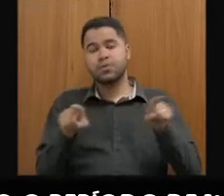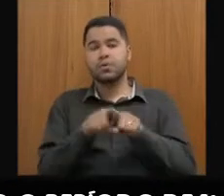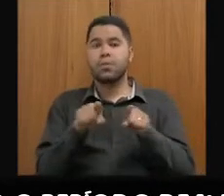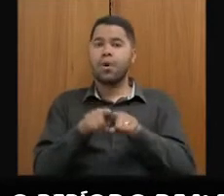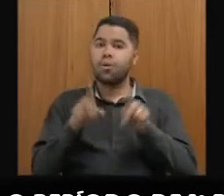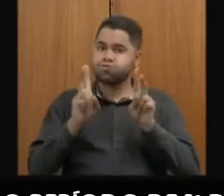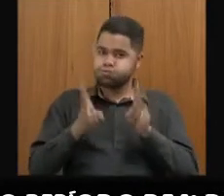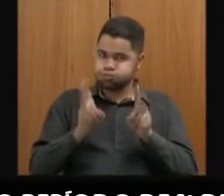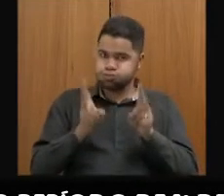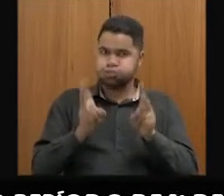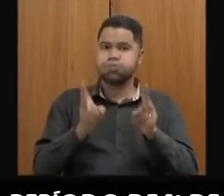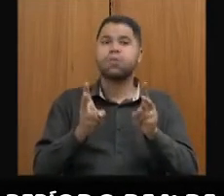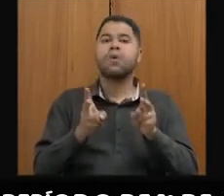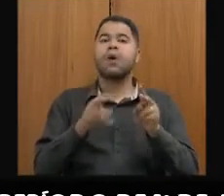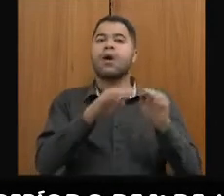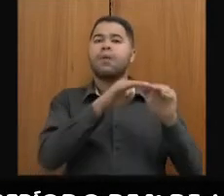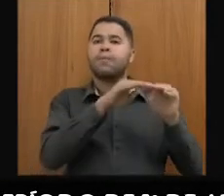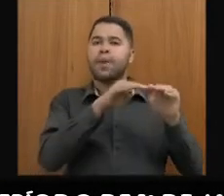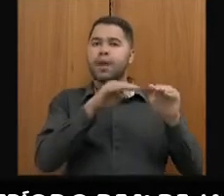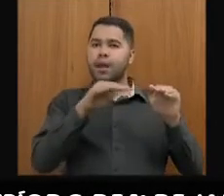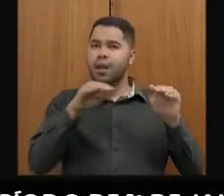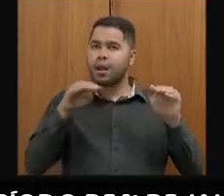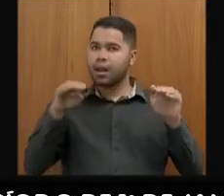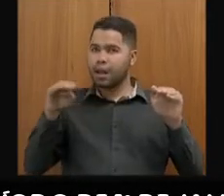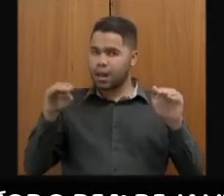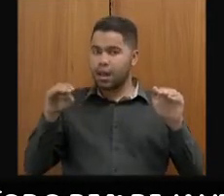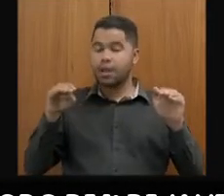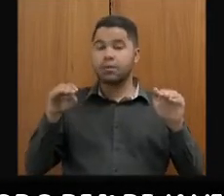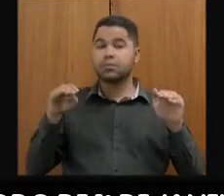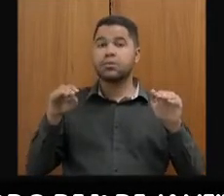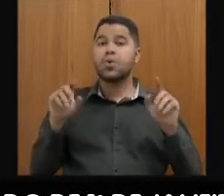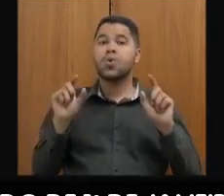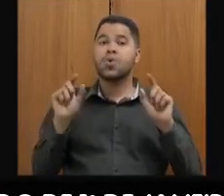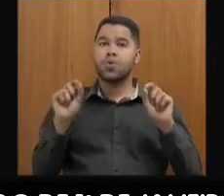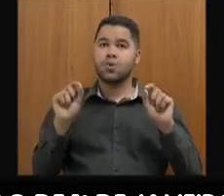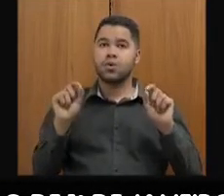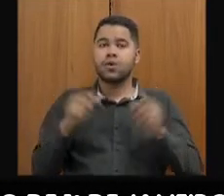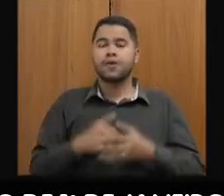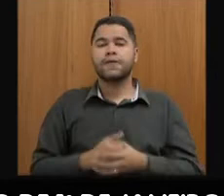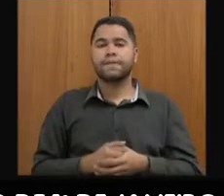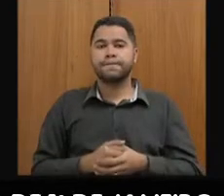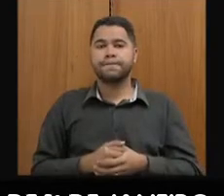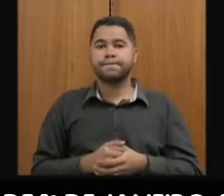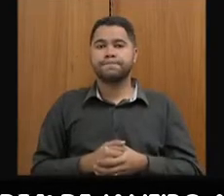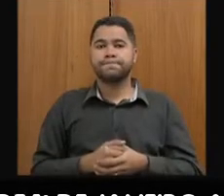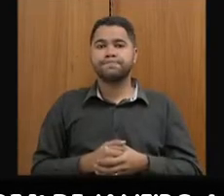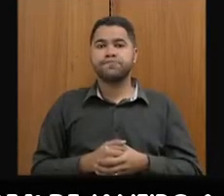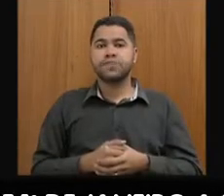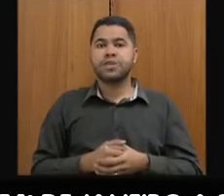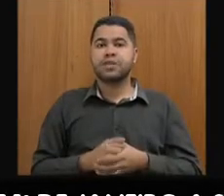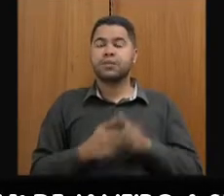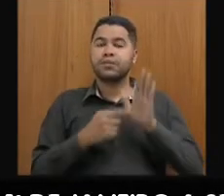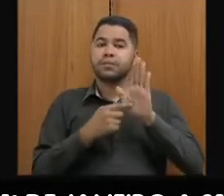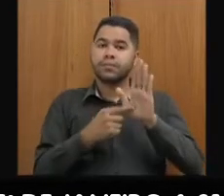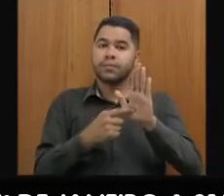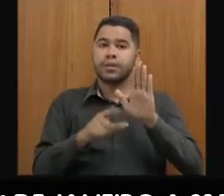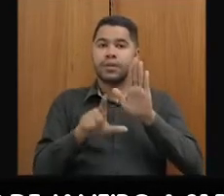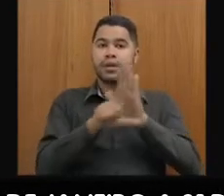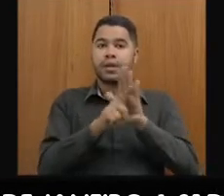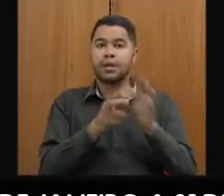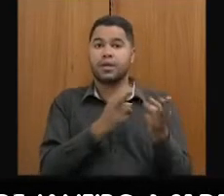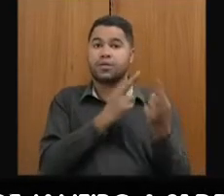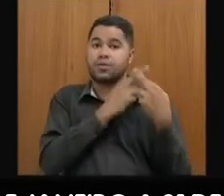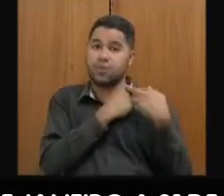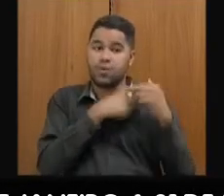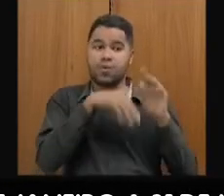mantiveram estáveis nos últimos anos. Isso fez com que o índice da Lei de Responsabilidade